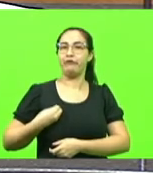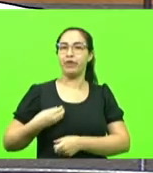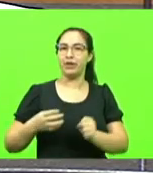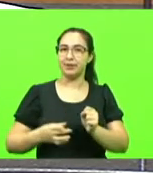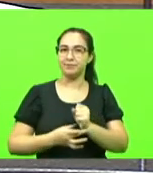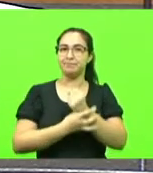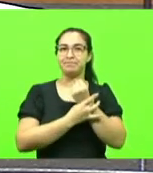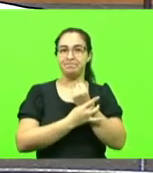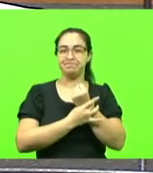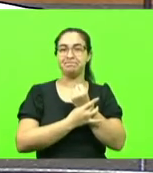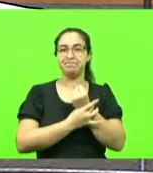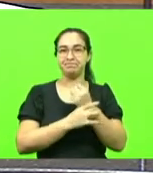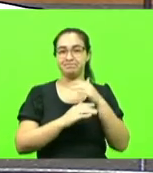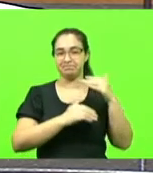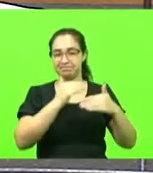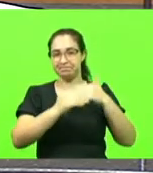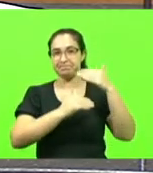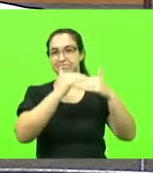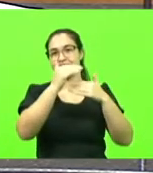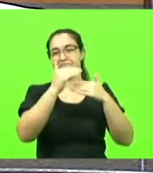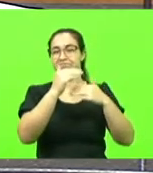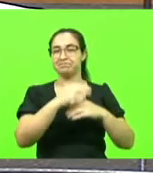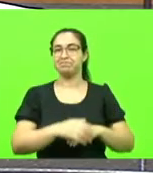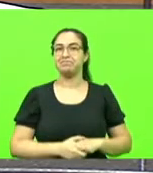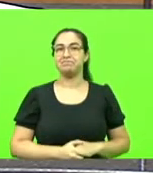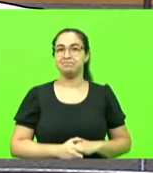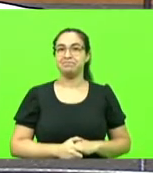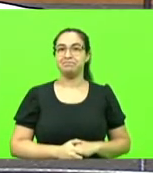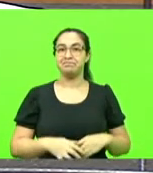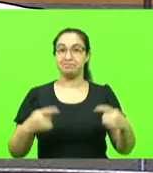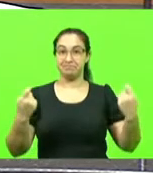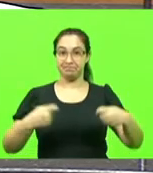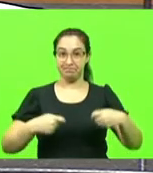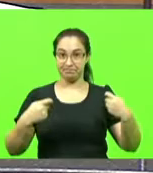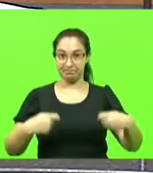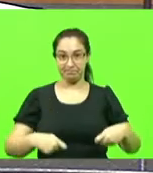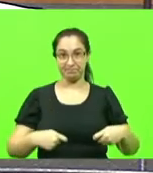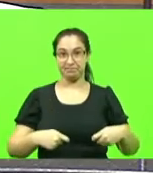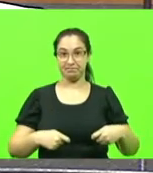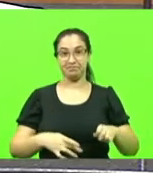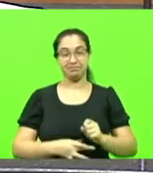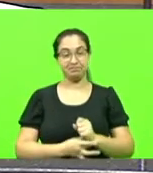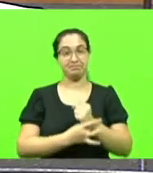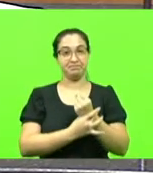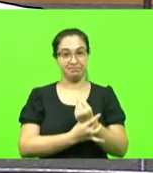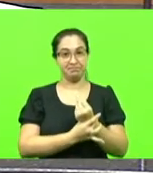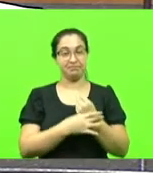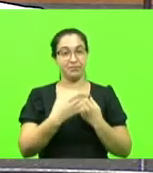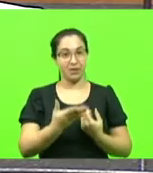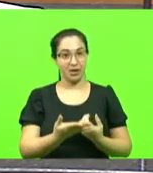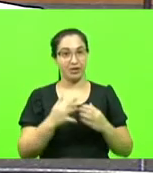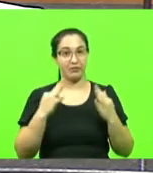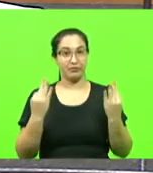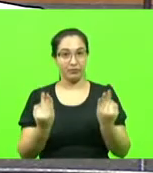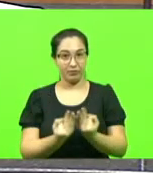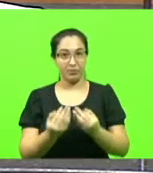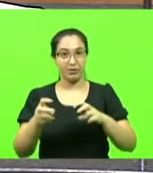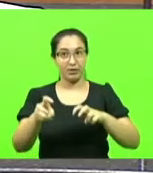necessário desenvolvimento. Precisamos garantir às famílias de agricultores do nosso Estado